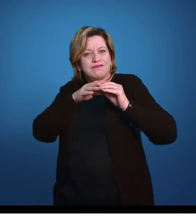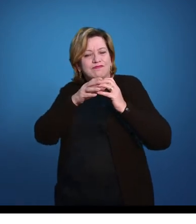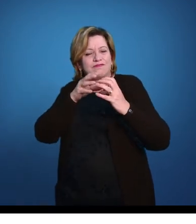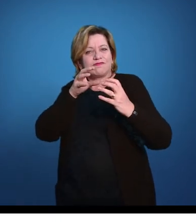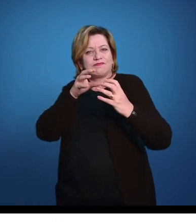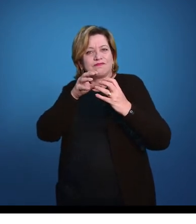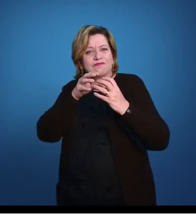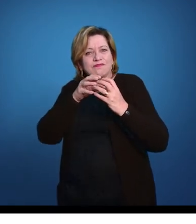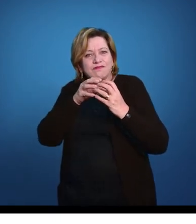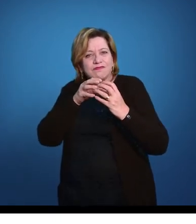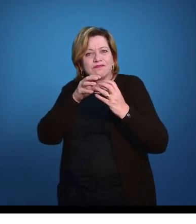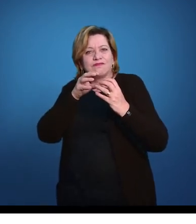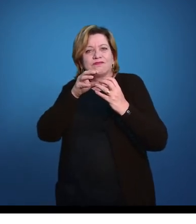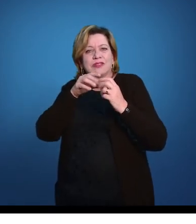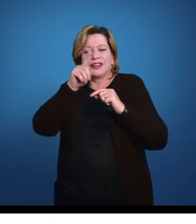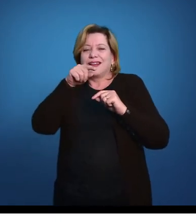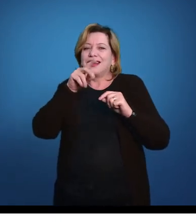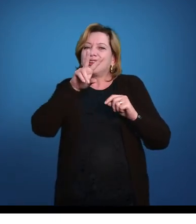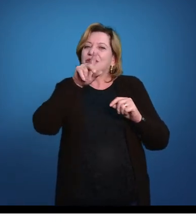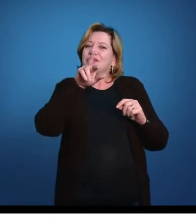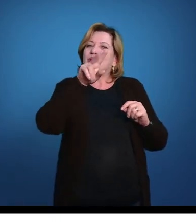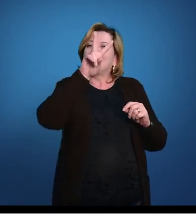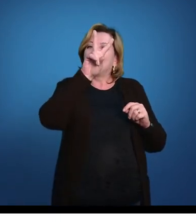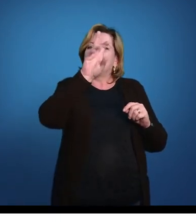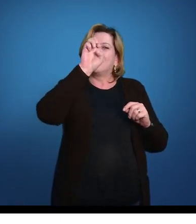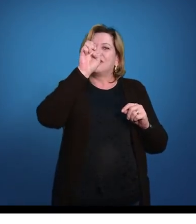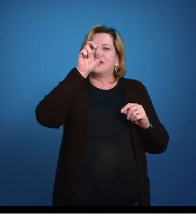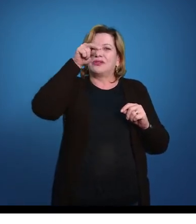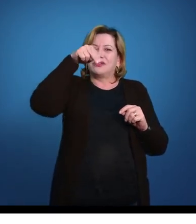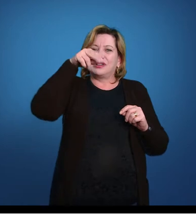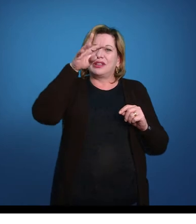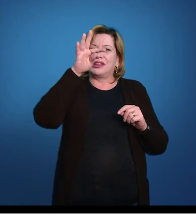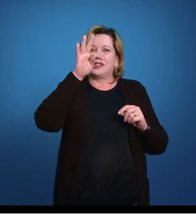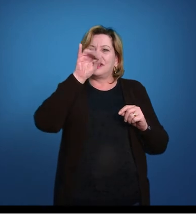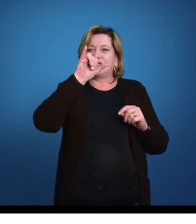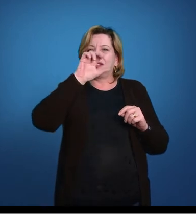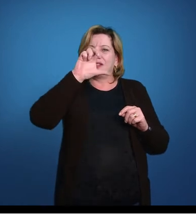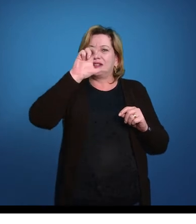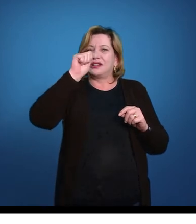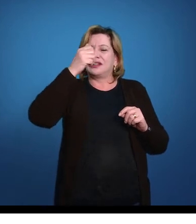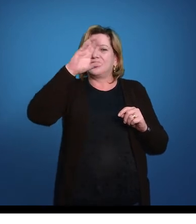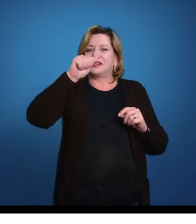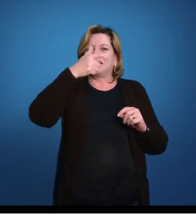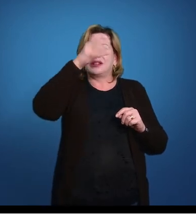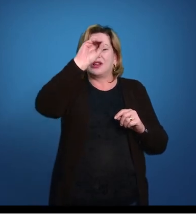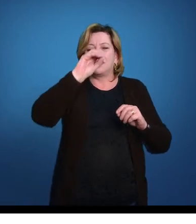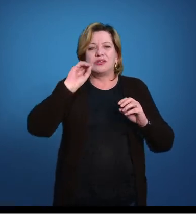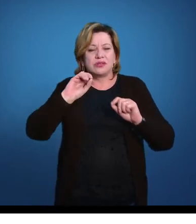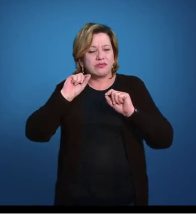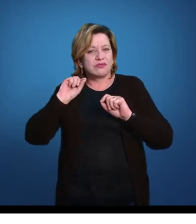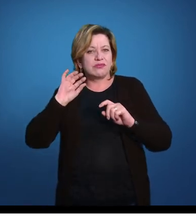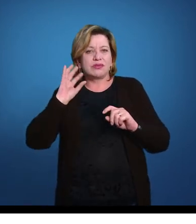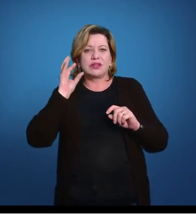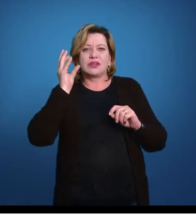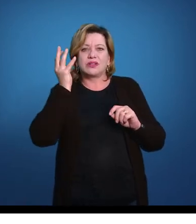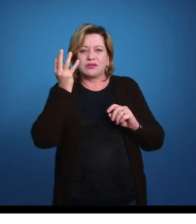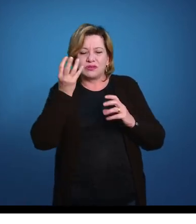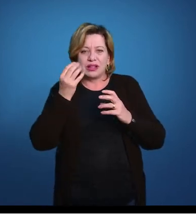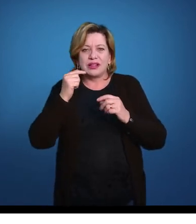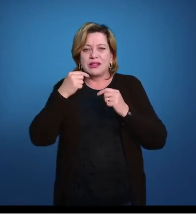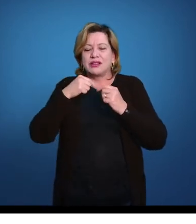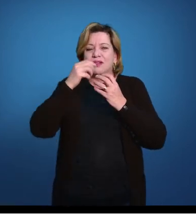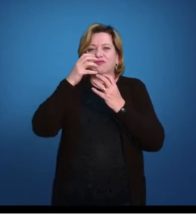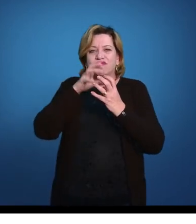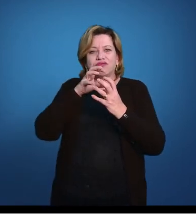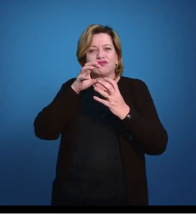aqui é a ventilação ou o bombeamento que a cavidade faríngea